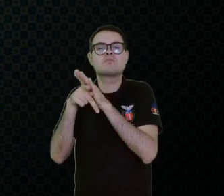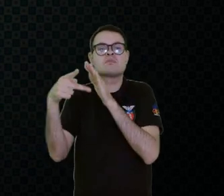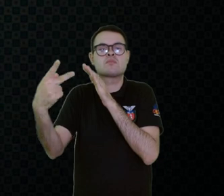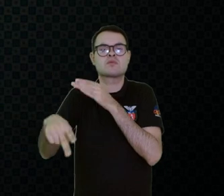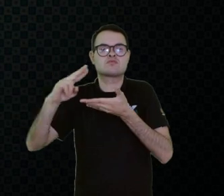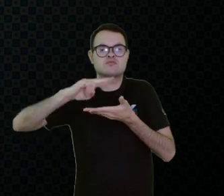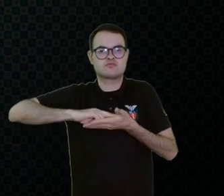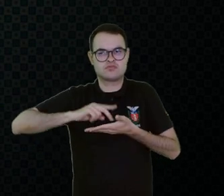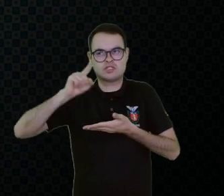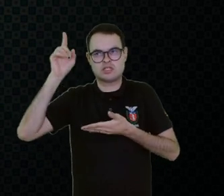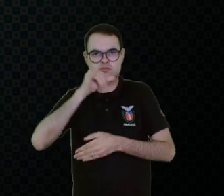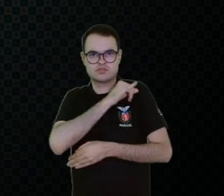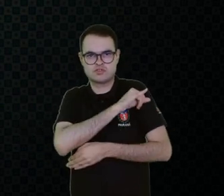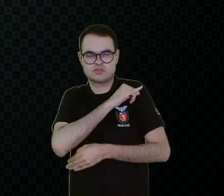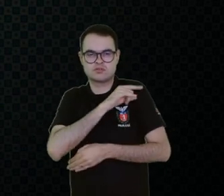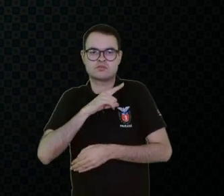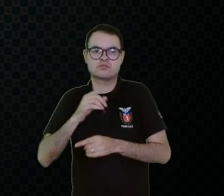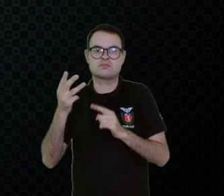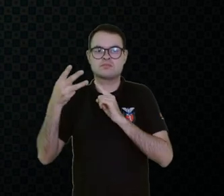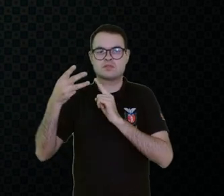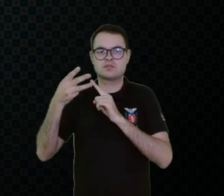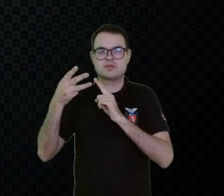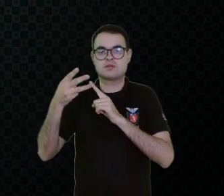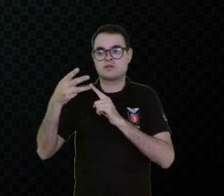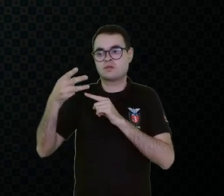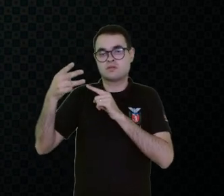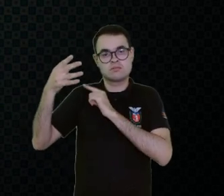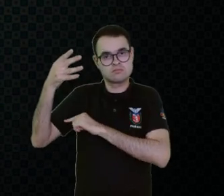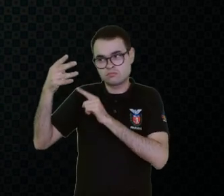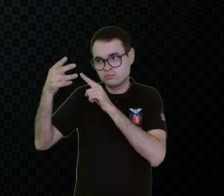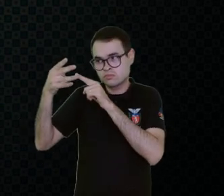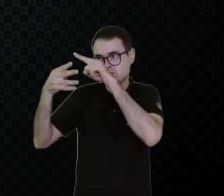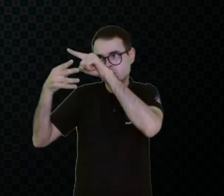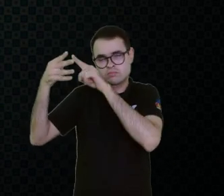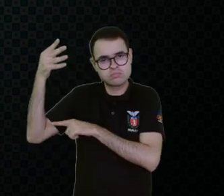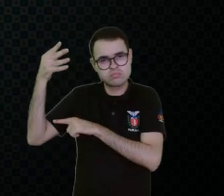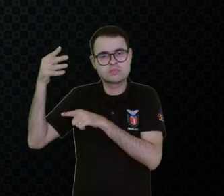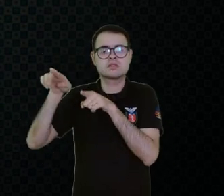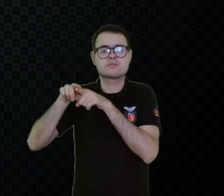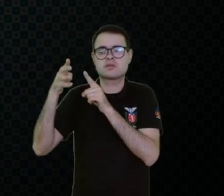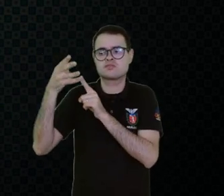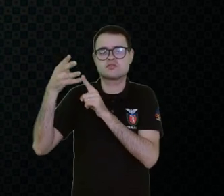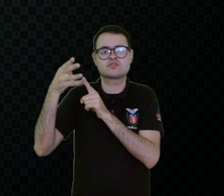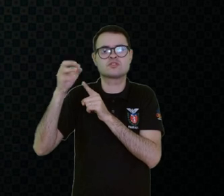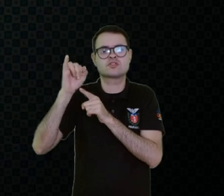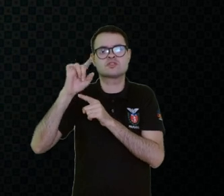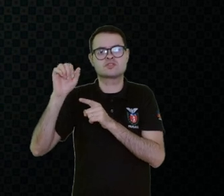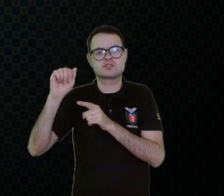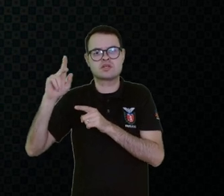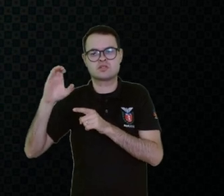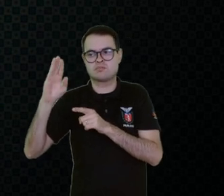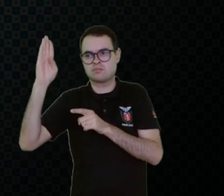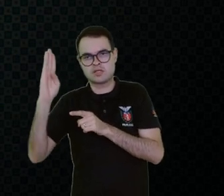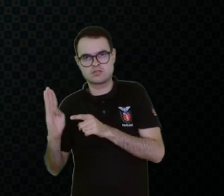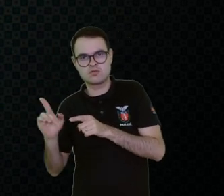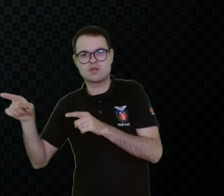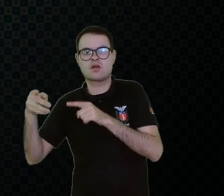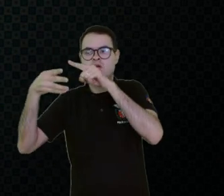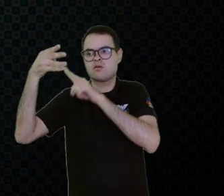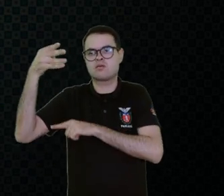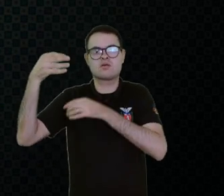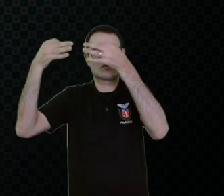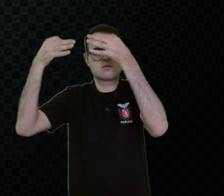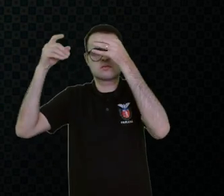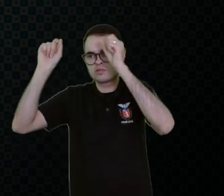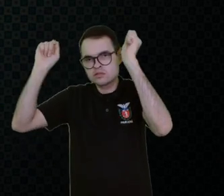ela também tem muitos exemplos. O AC Forum e o site da Isaac Brasil. São onde vocês